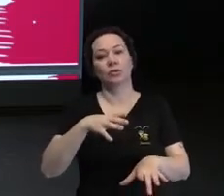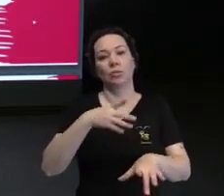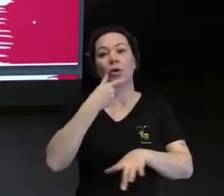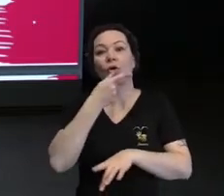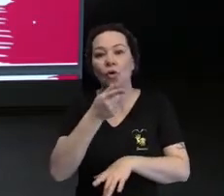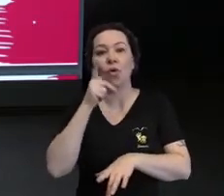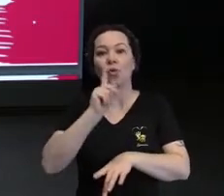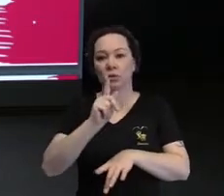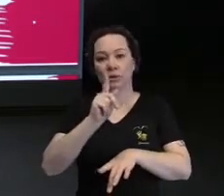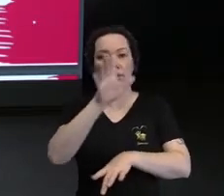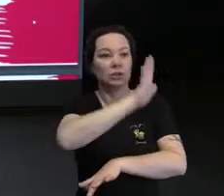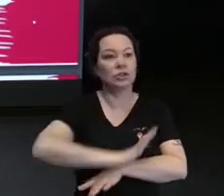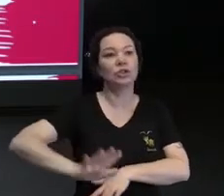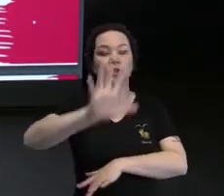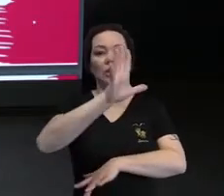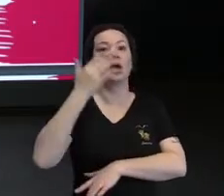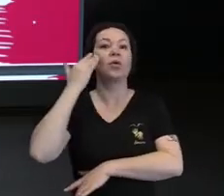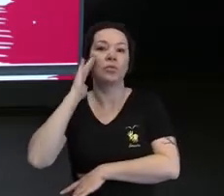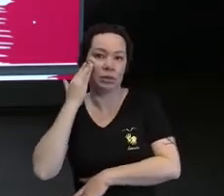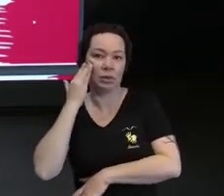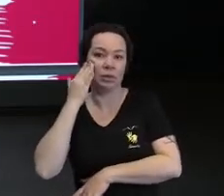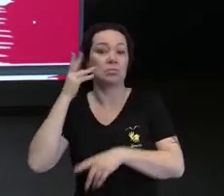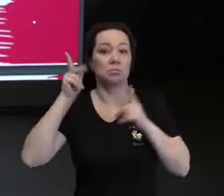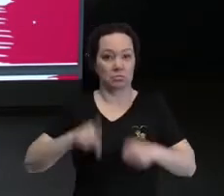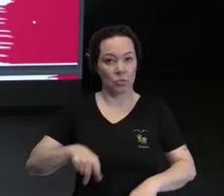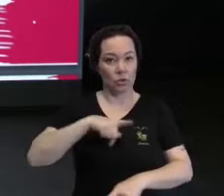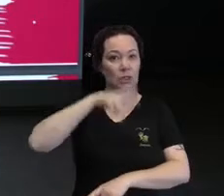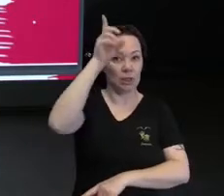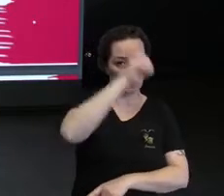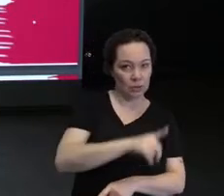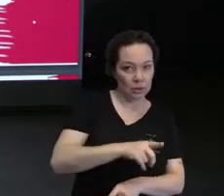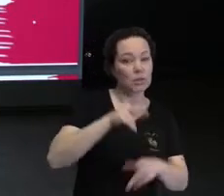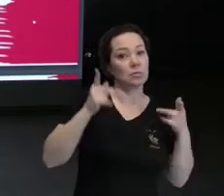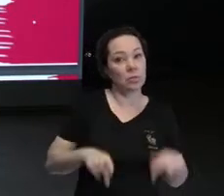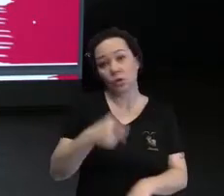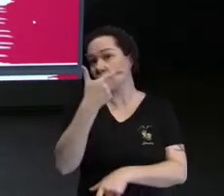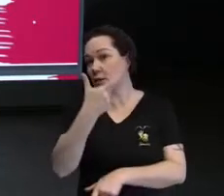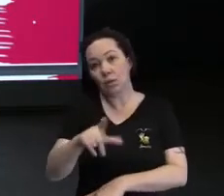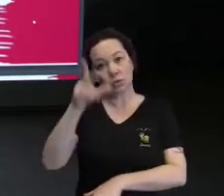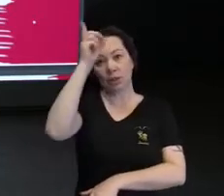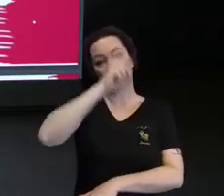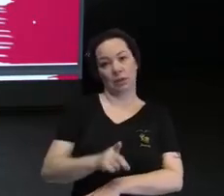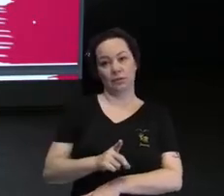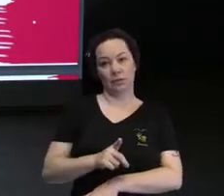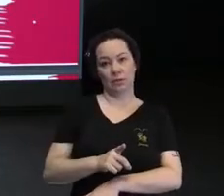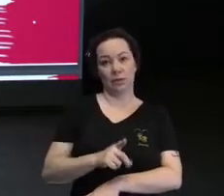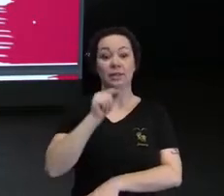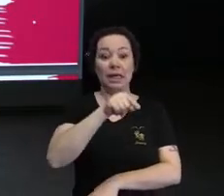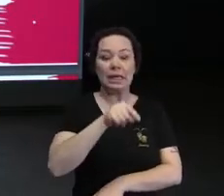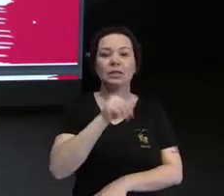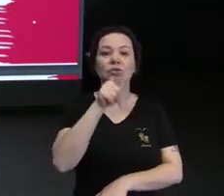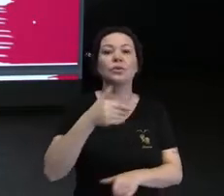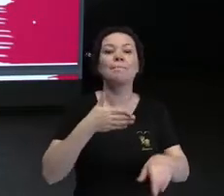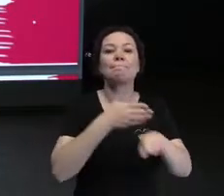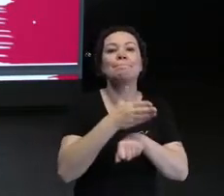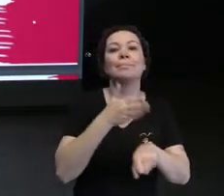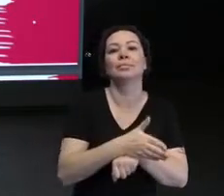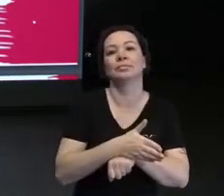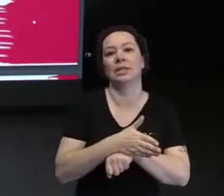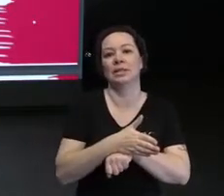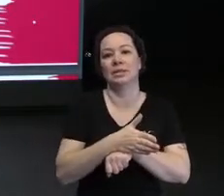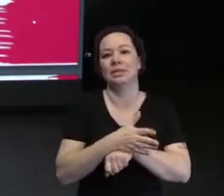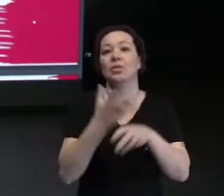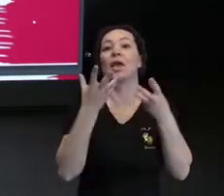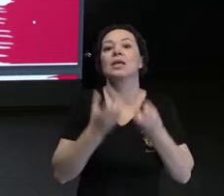todo mundo, para pessoas com e sem deficiência, esses recursos, elas geram participação. Isso que é o mais